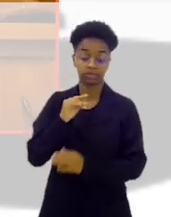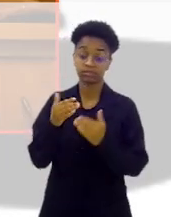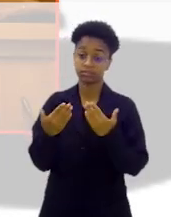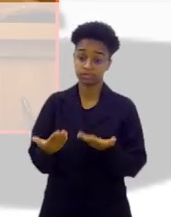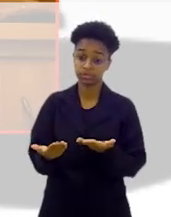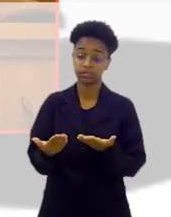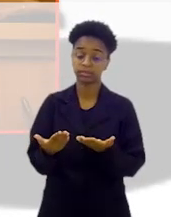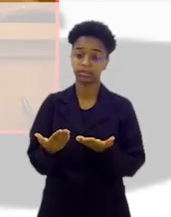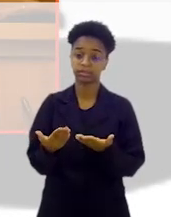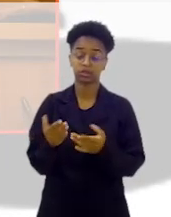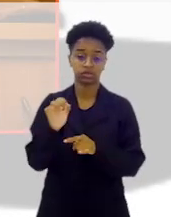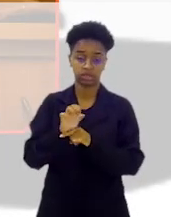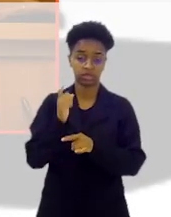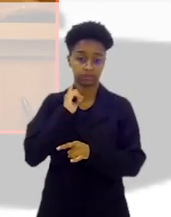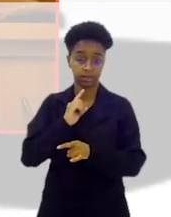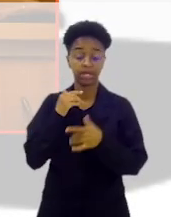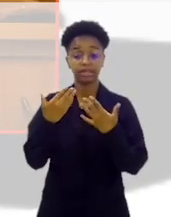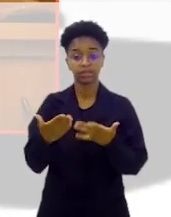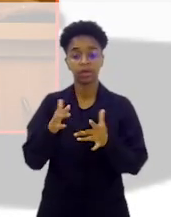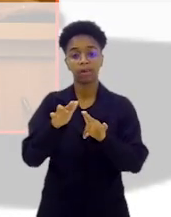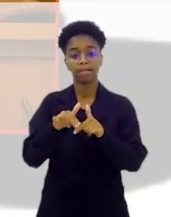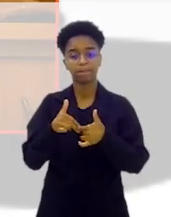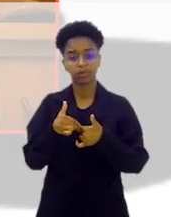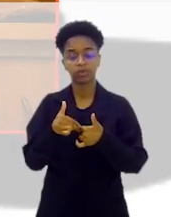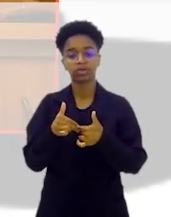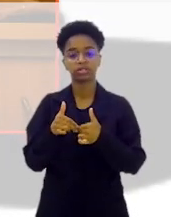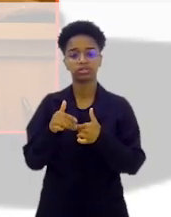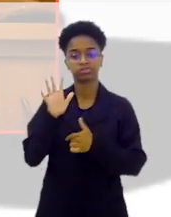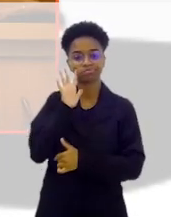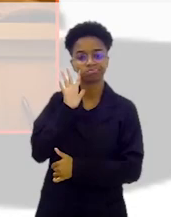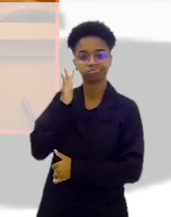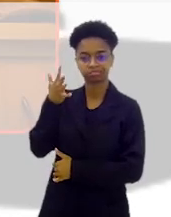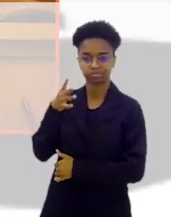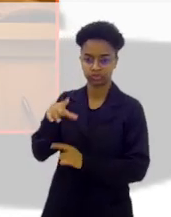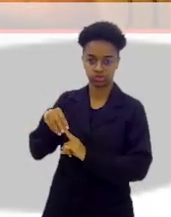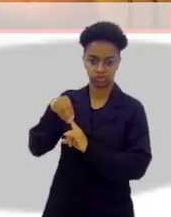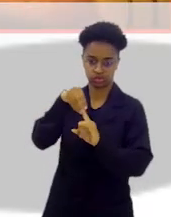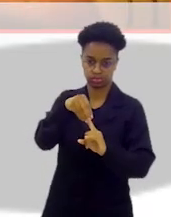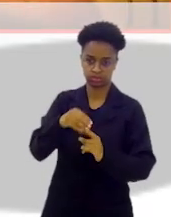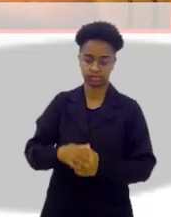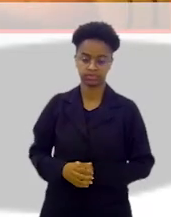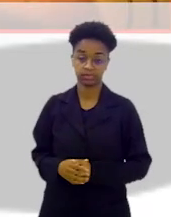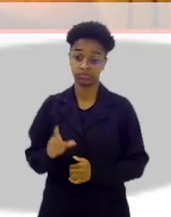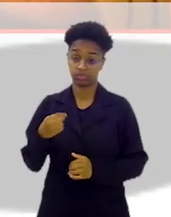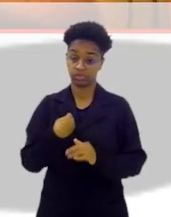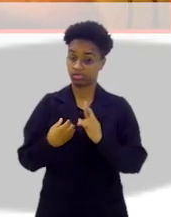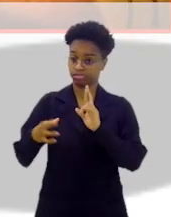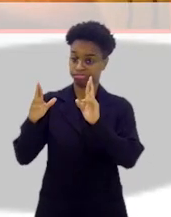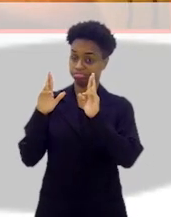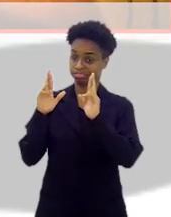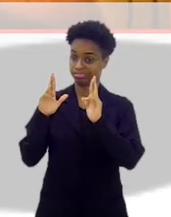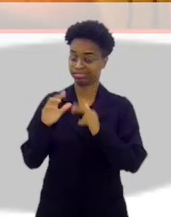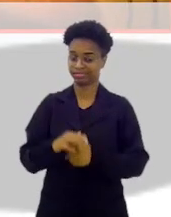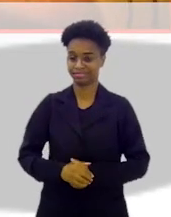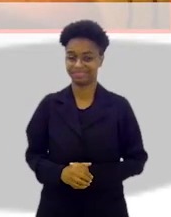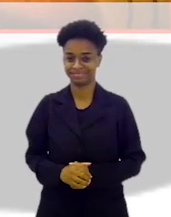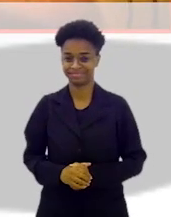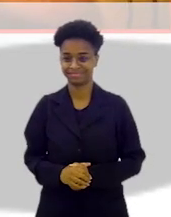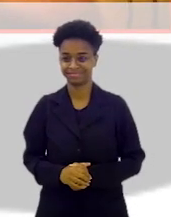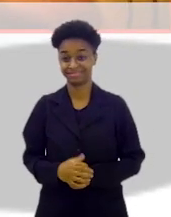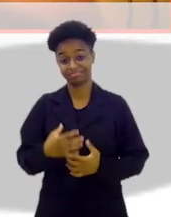Sim. Então, foi a partir daí que se tomou essa decisão. Estamos na torcida, viu?